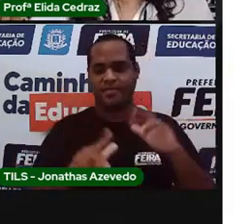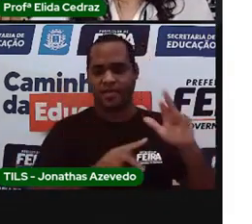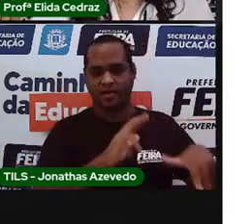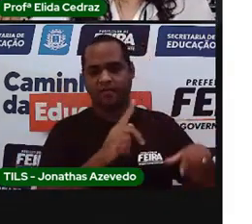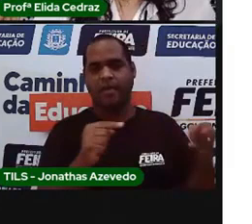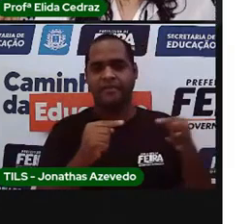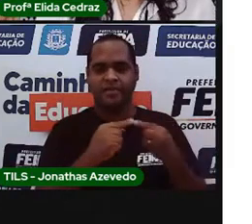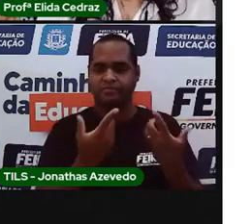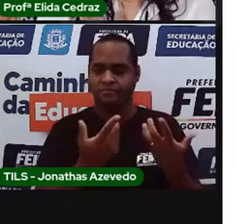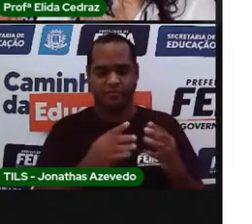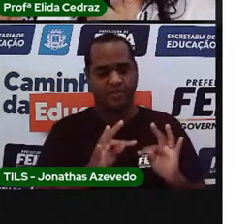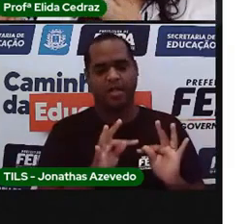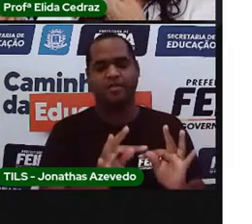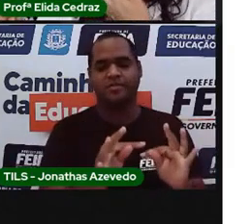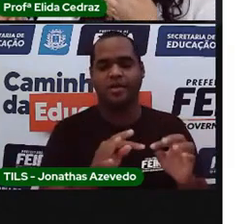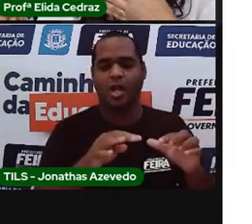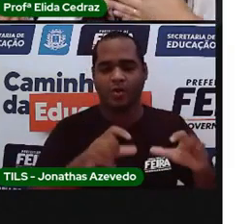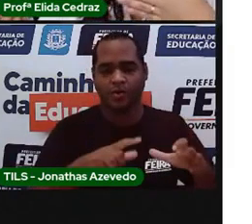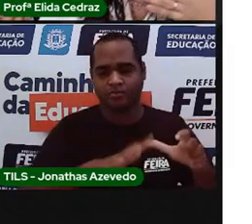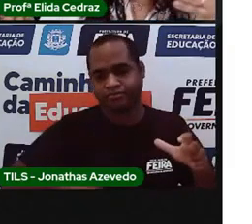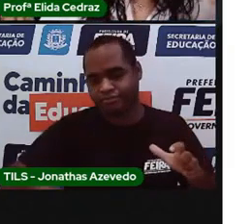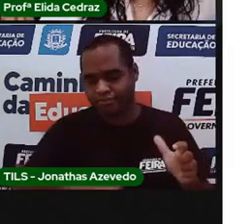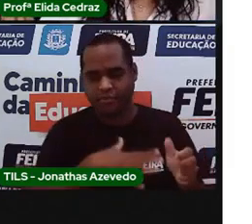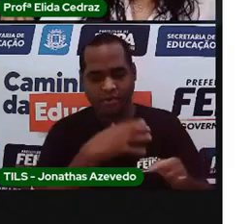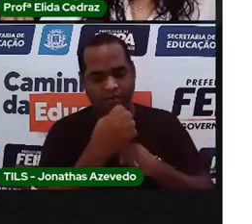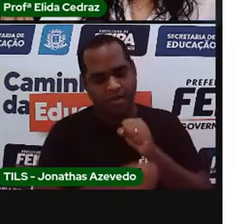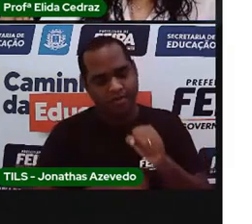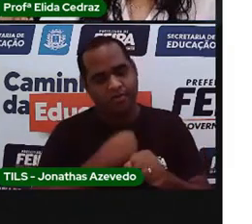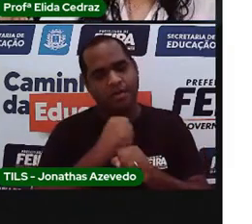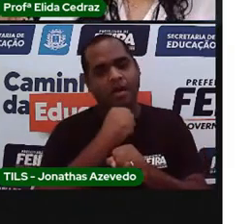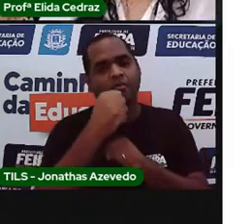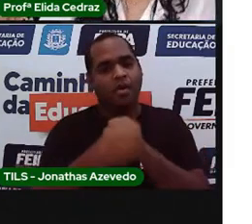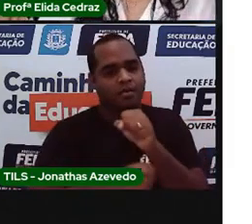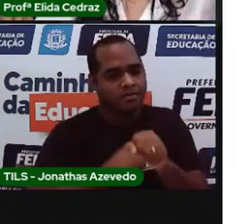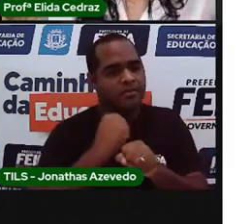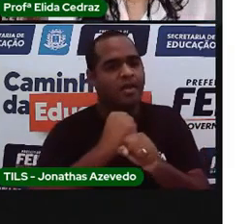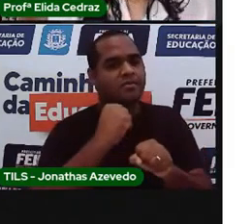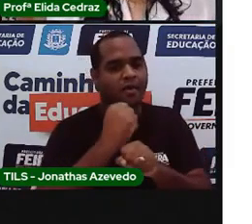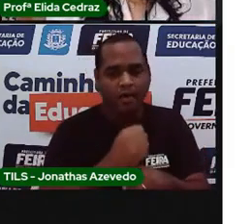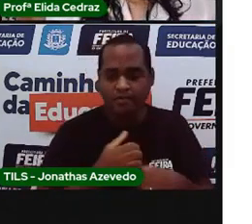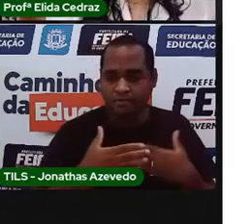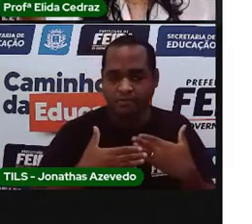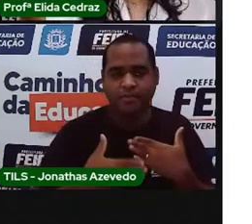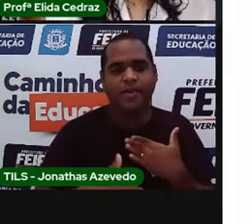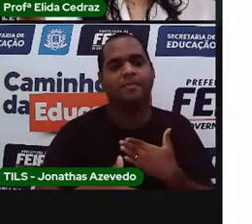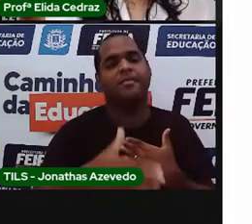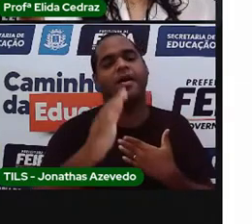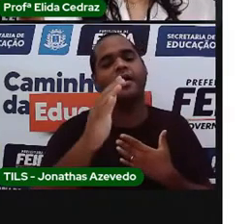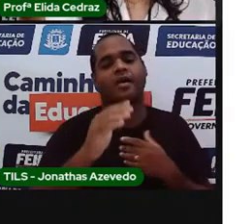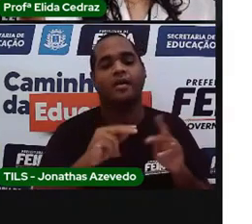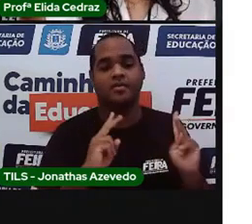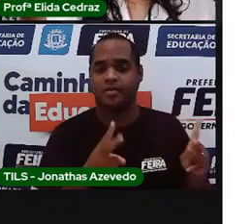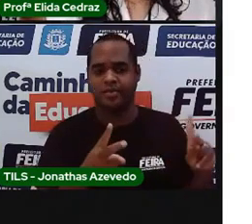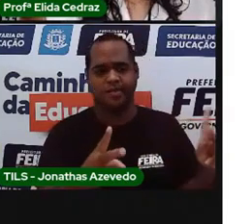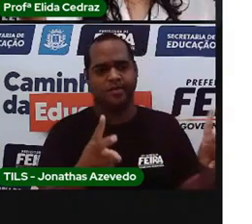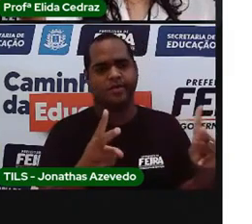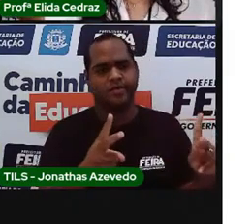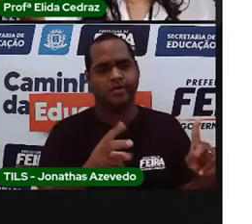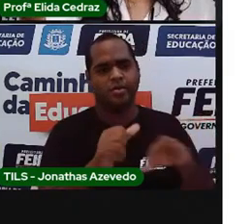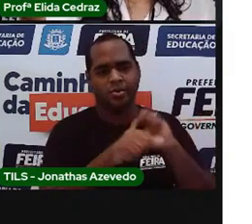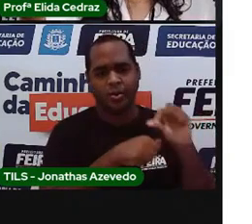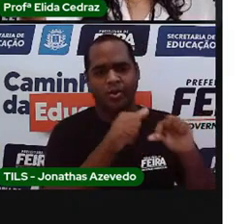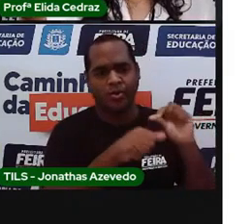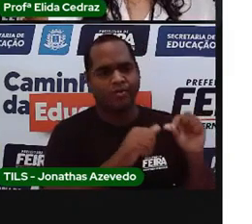tradição passam-se os anos todos e a tradição permanece.